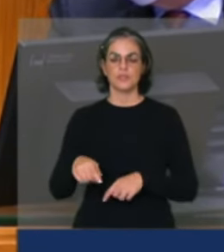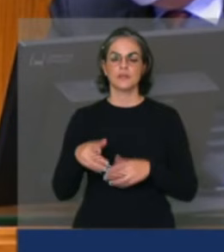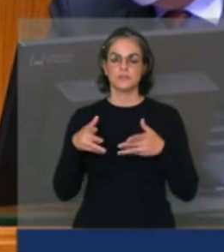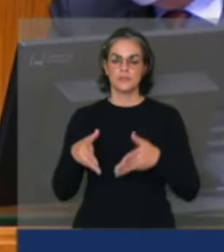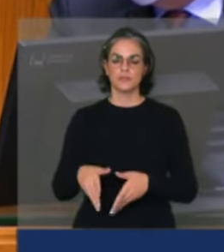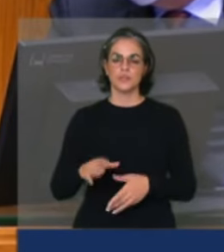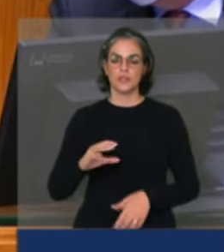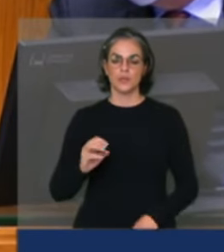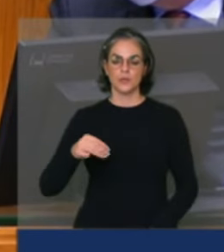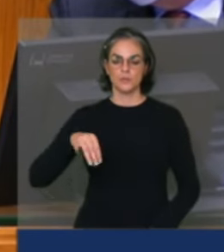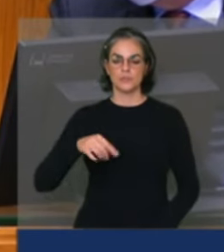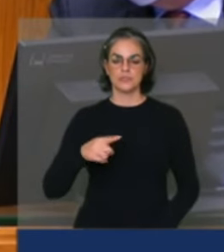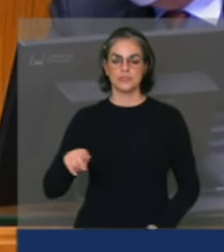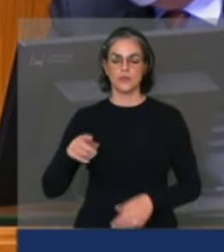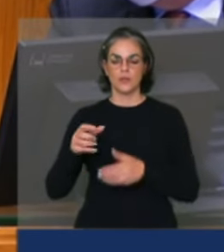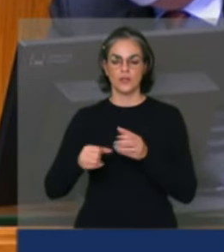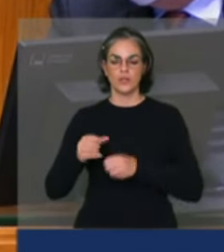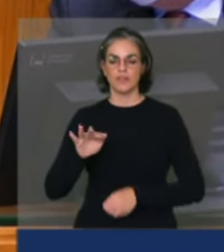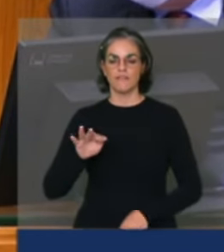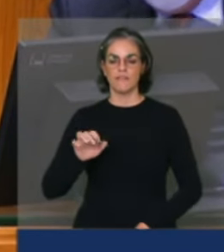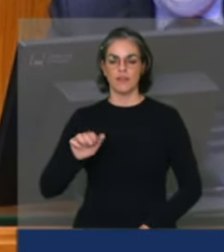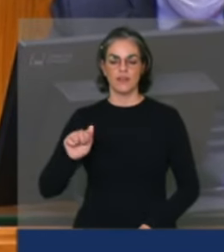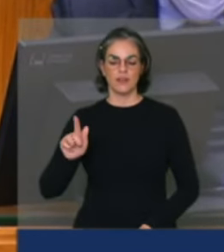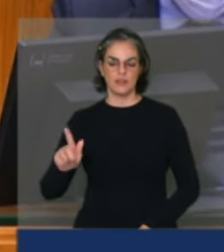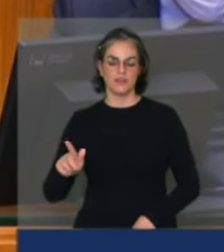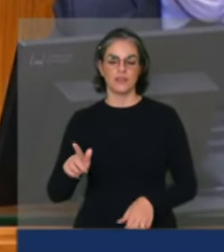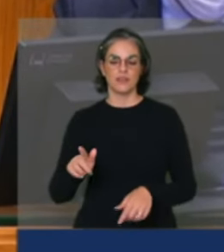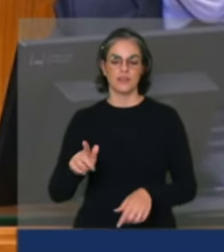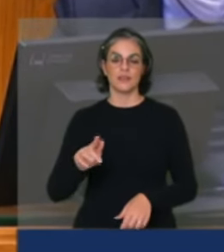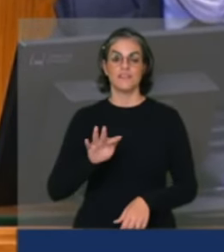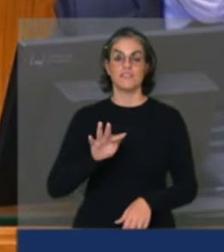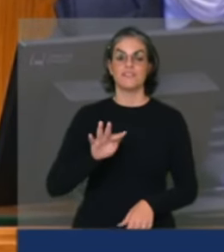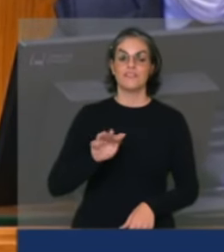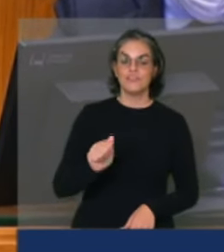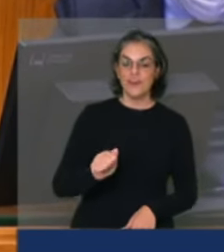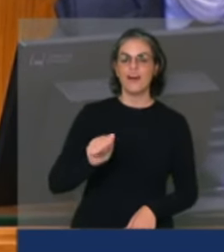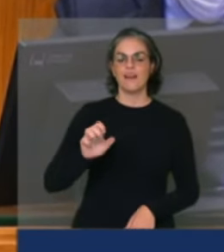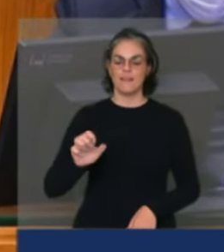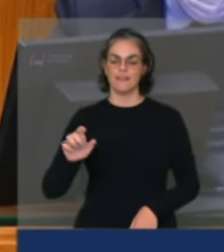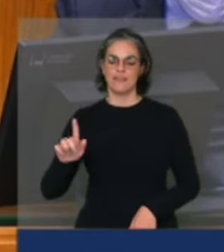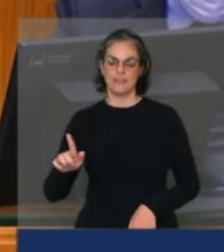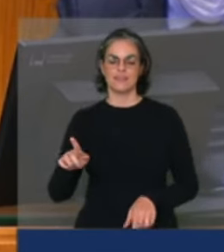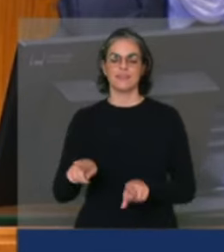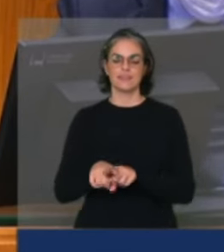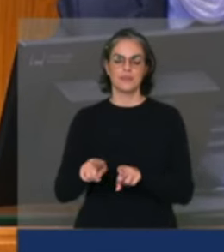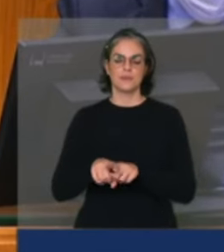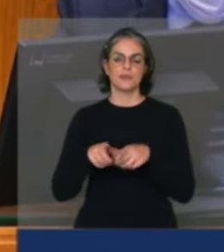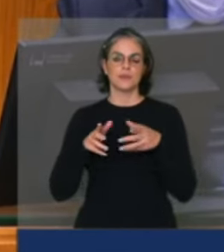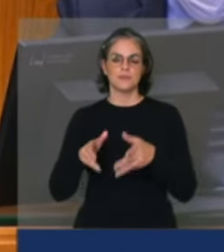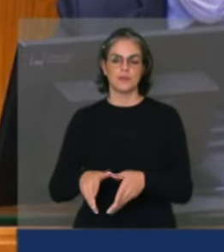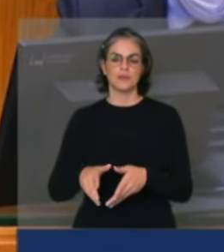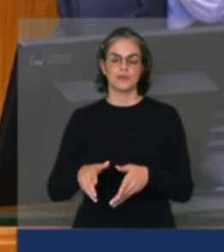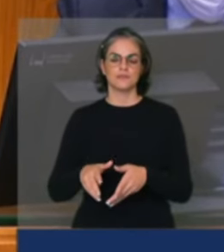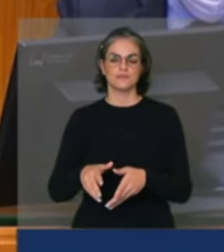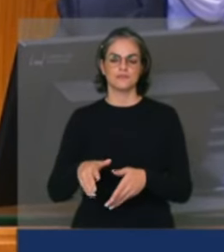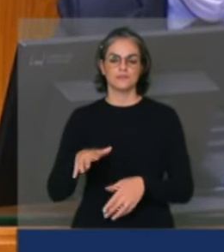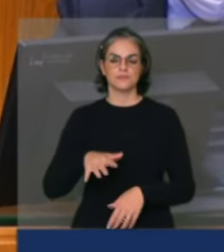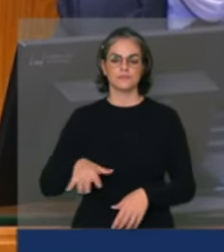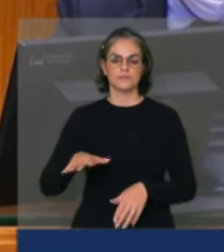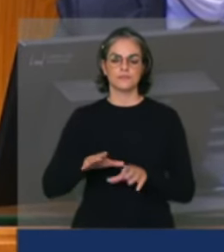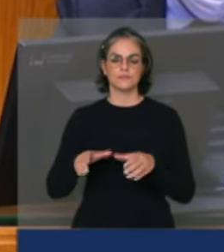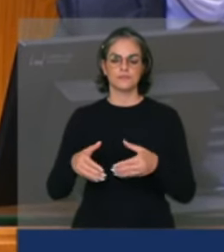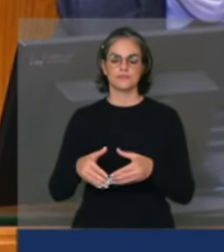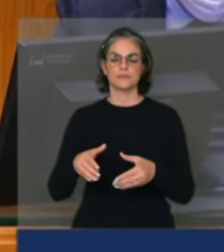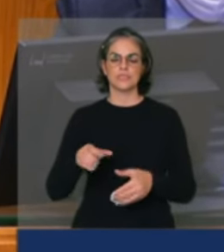FEAG, da FAEG, e ocupa cadeira na Câmara Setorial do